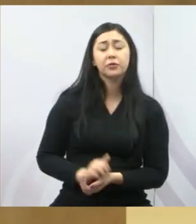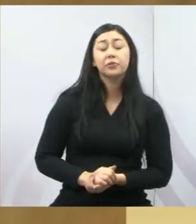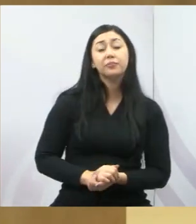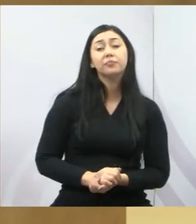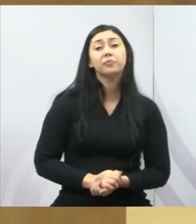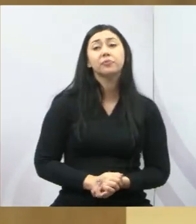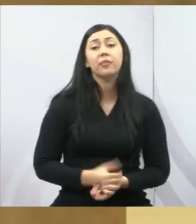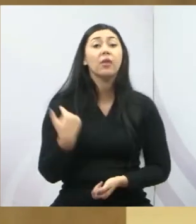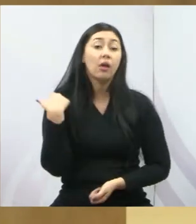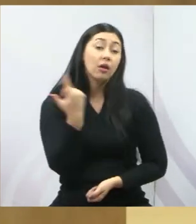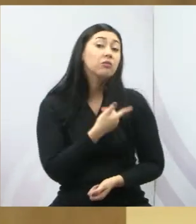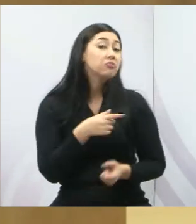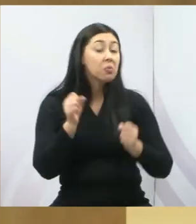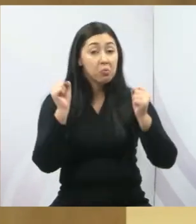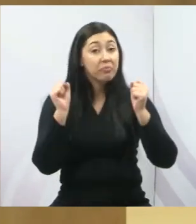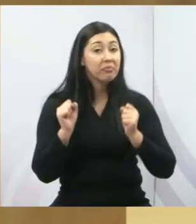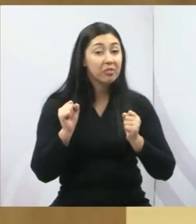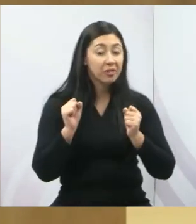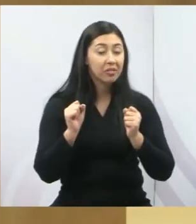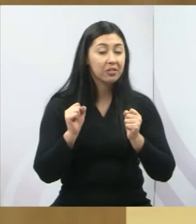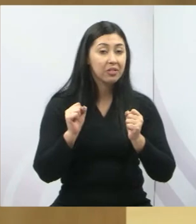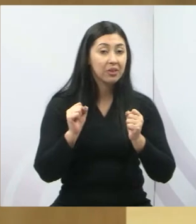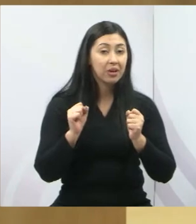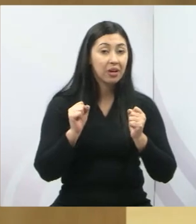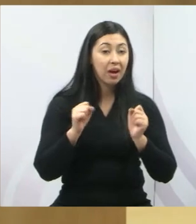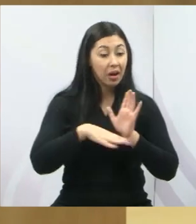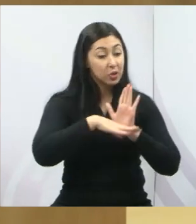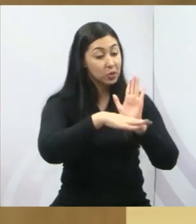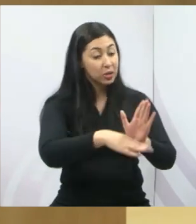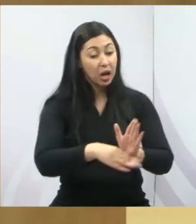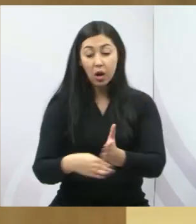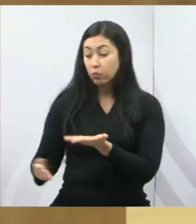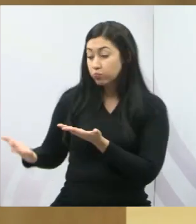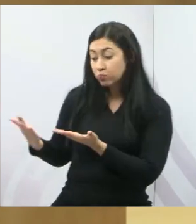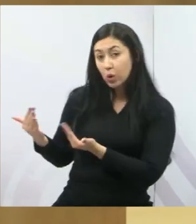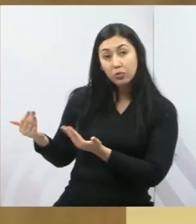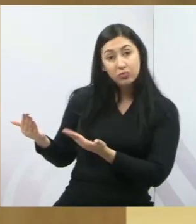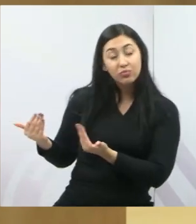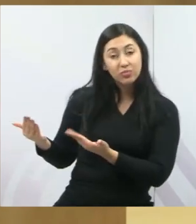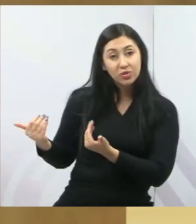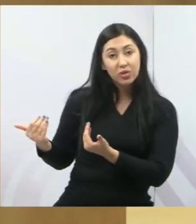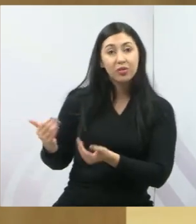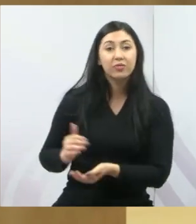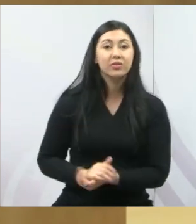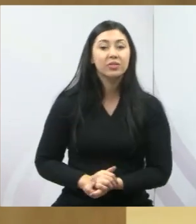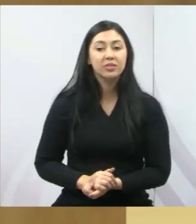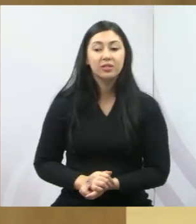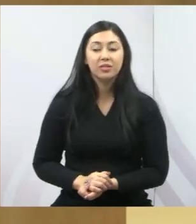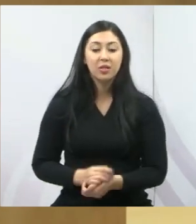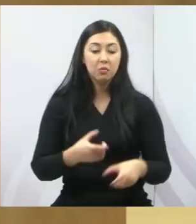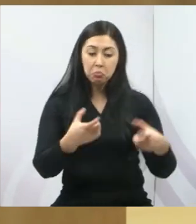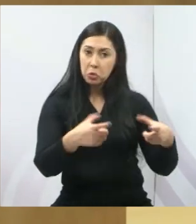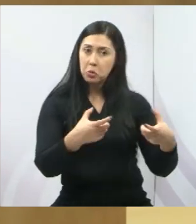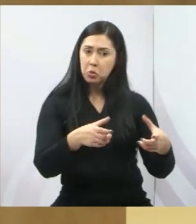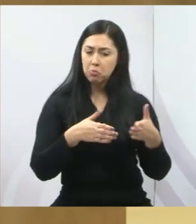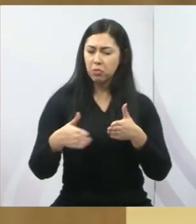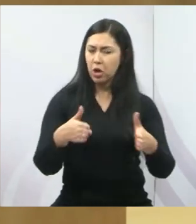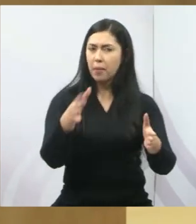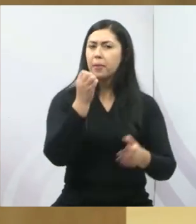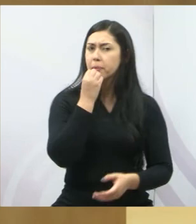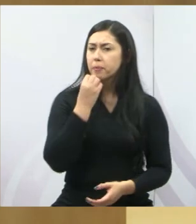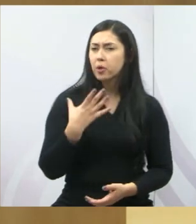gente possa colocar os nossos jovens, colocar as nossas crianças num bom caminho.